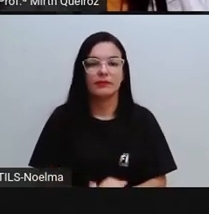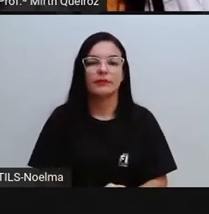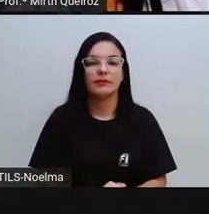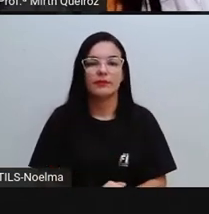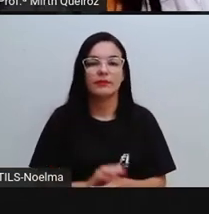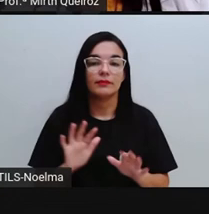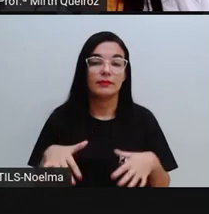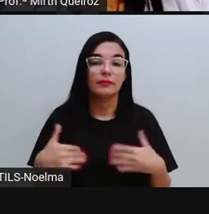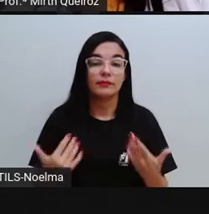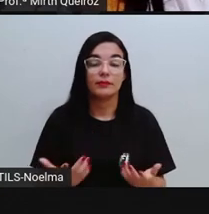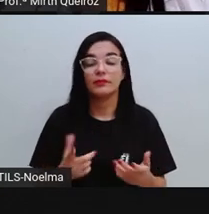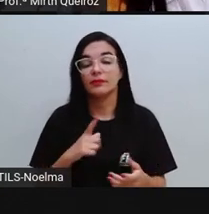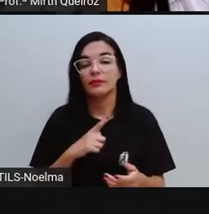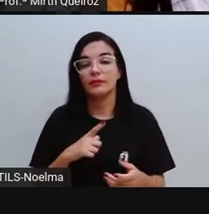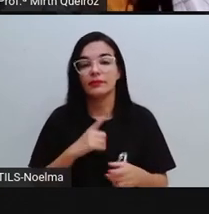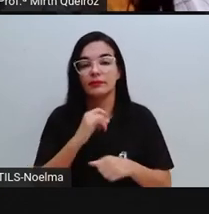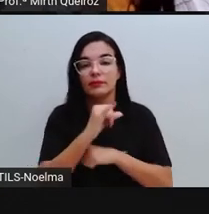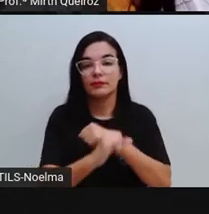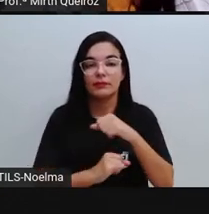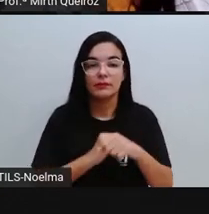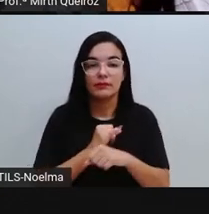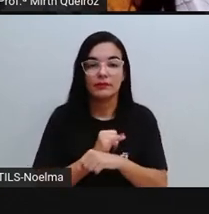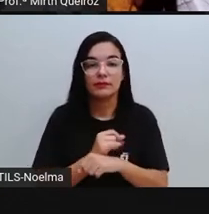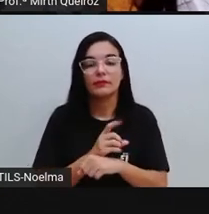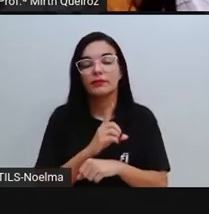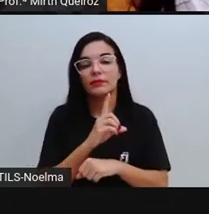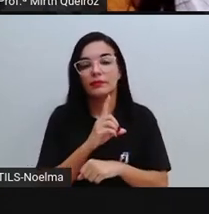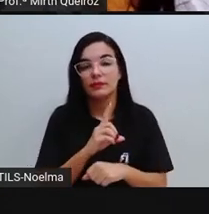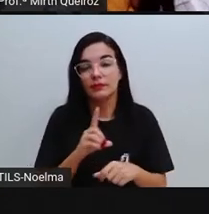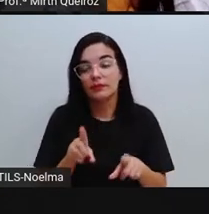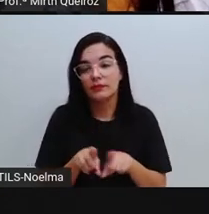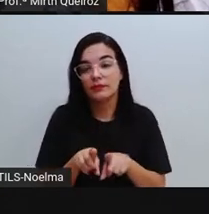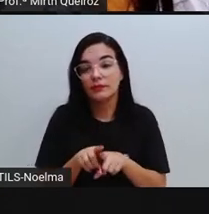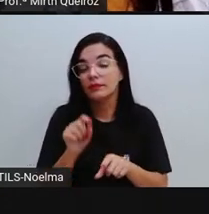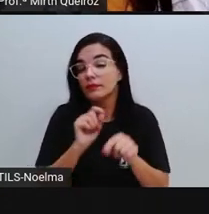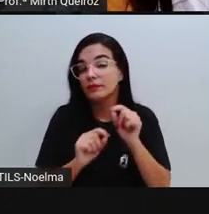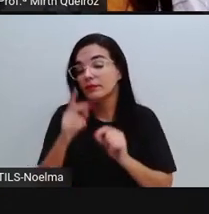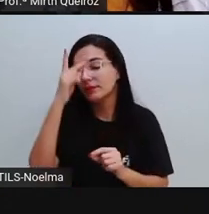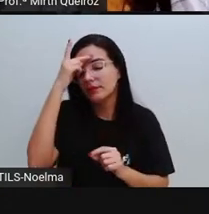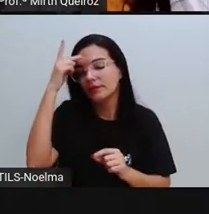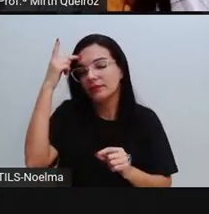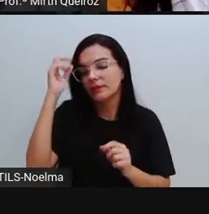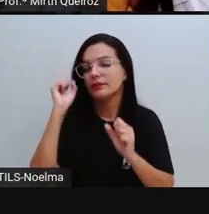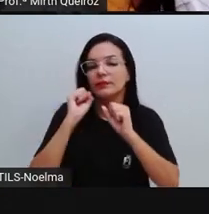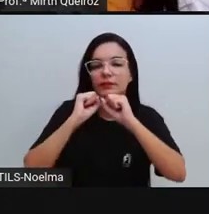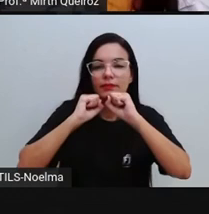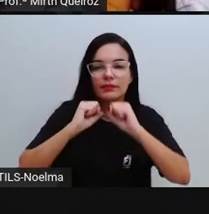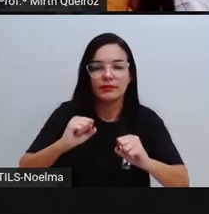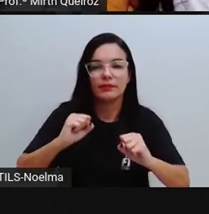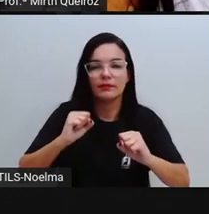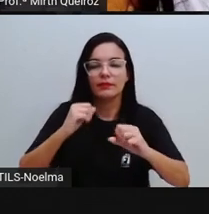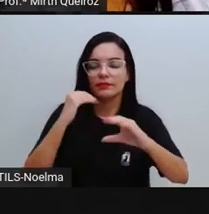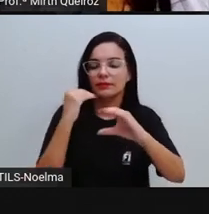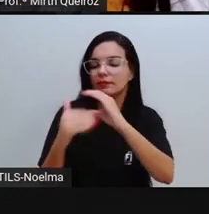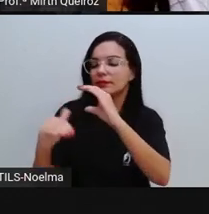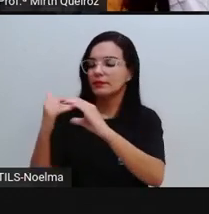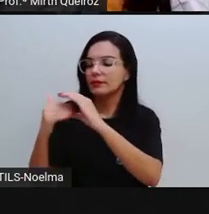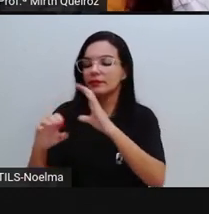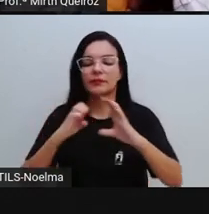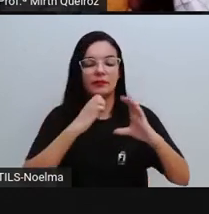Já na versão digital, esses usuários podem participar fazendo o quê? Enviando e-mails,